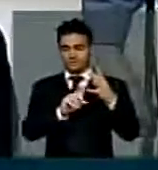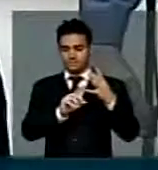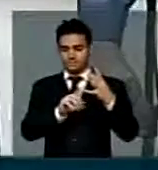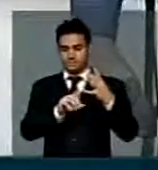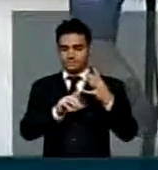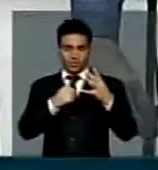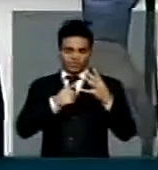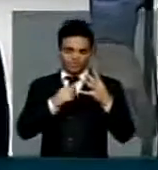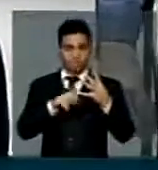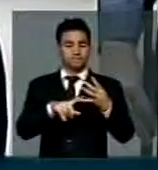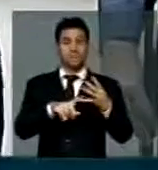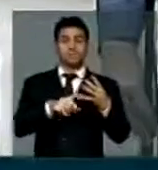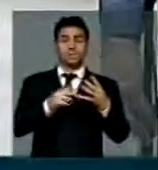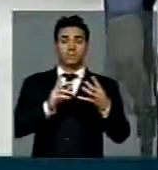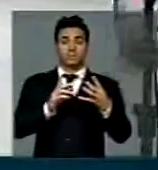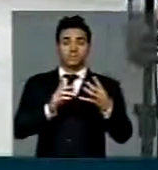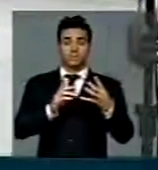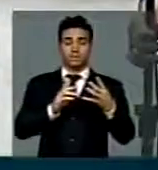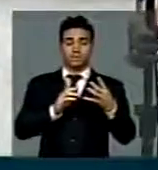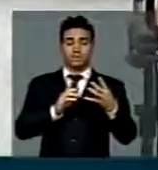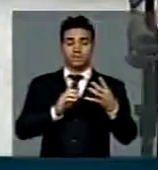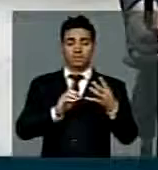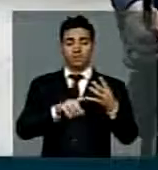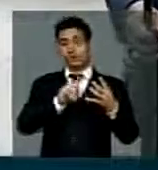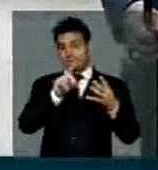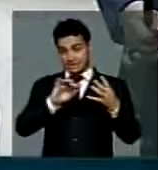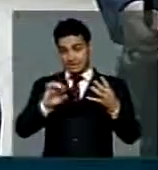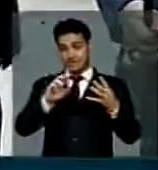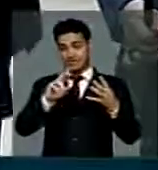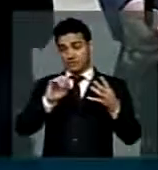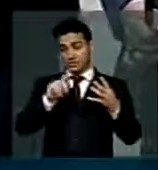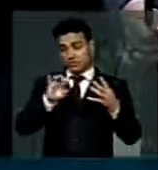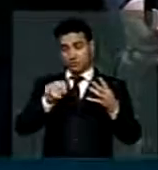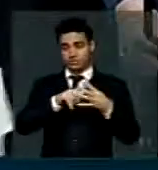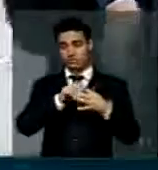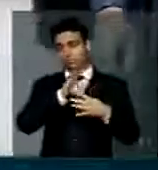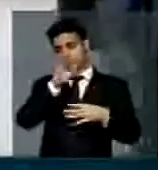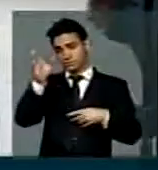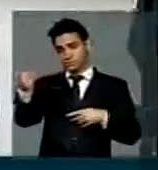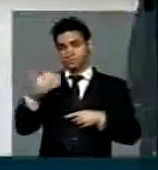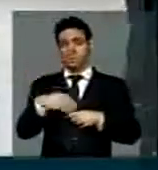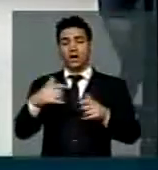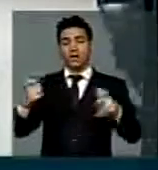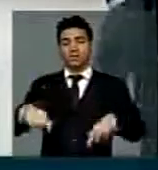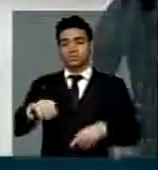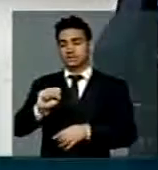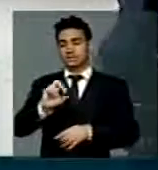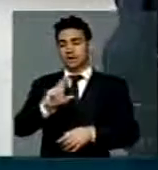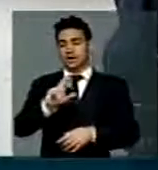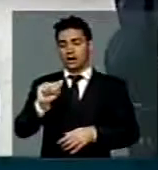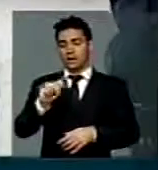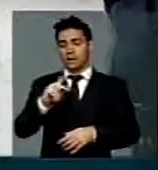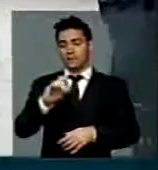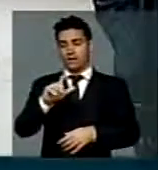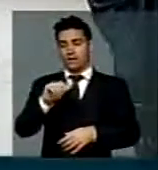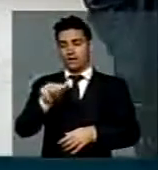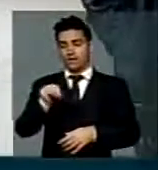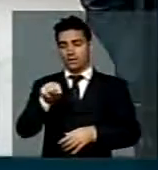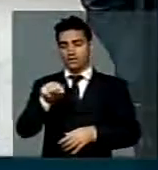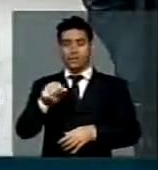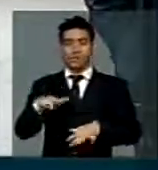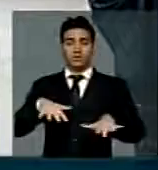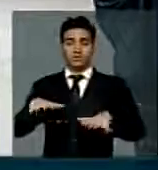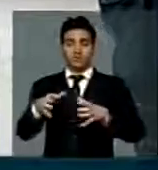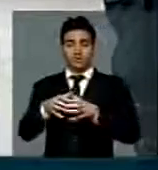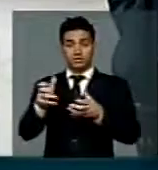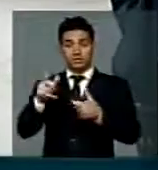estivemos lá em Serra Pelada acompanhando o movimento dos garimpeiros que querem seus direitos